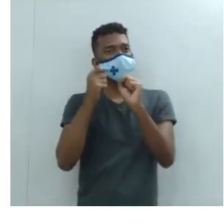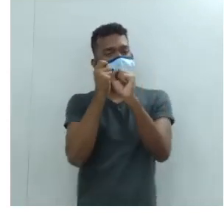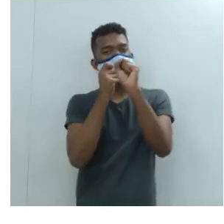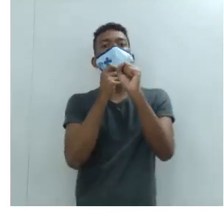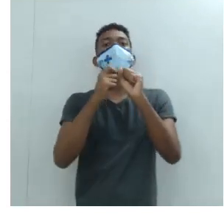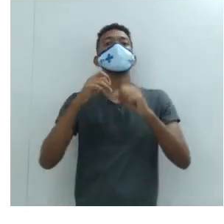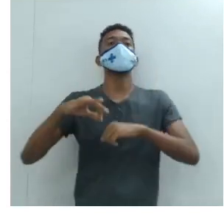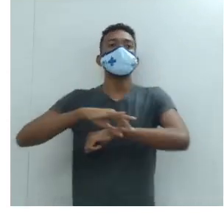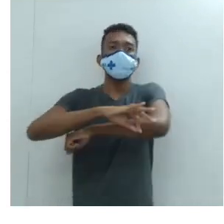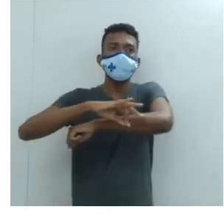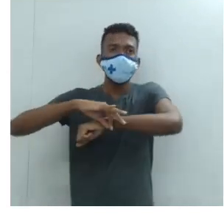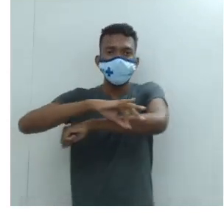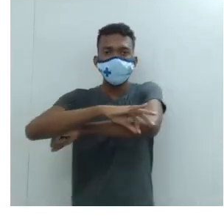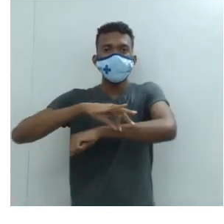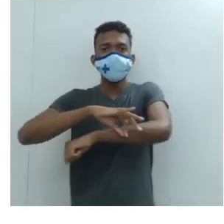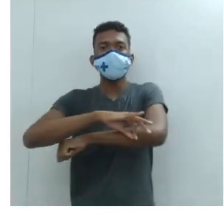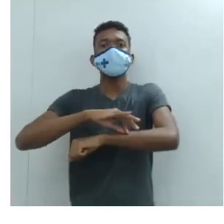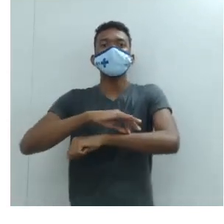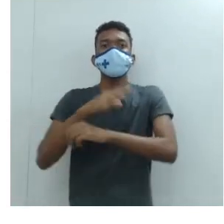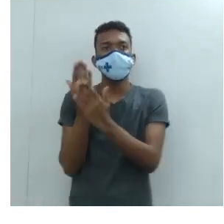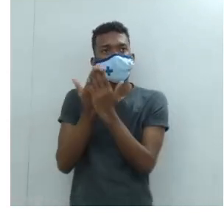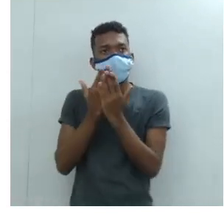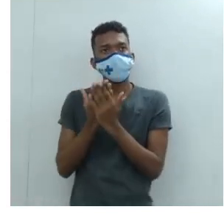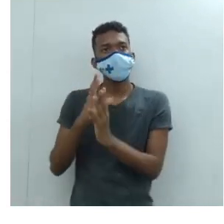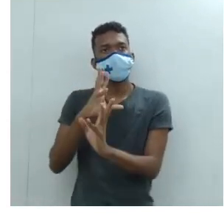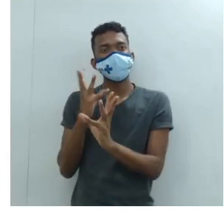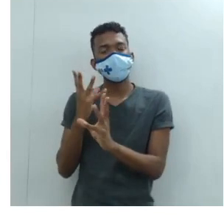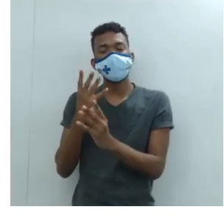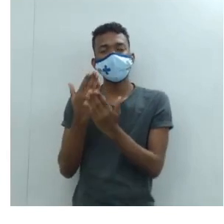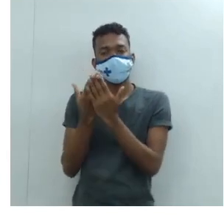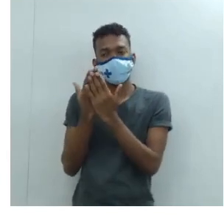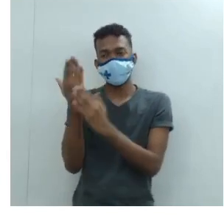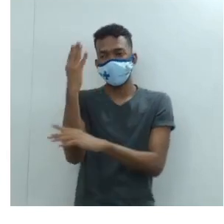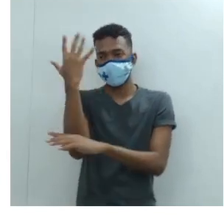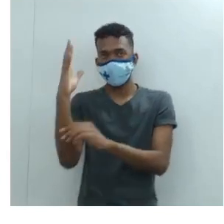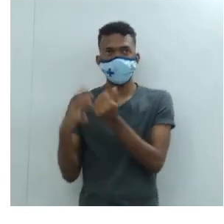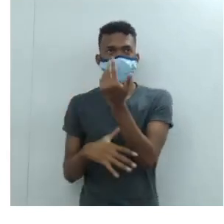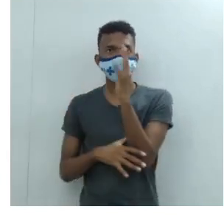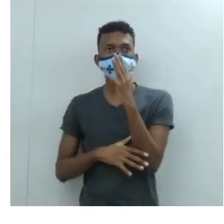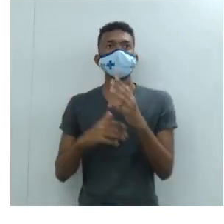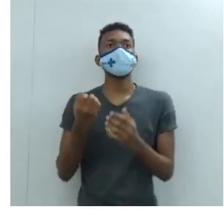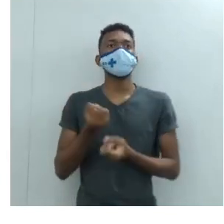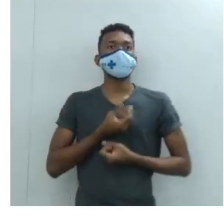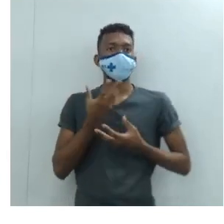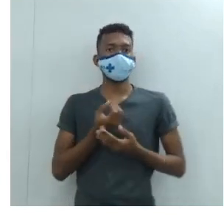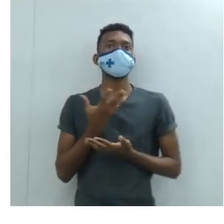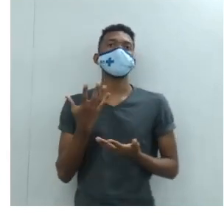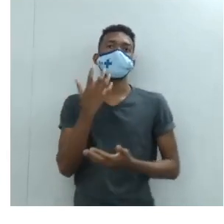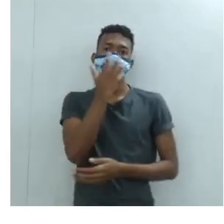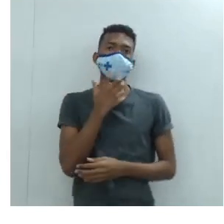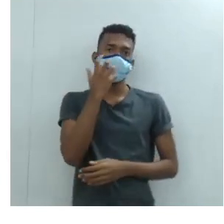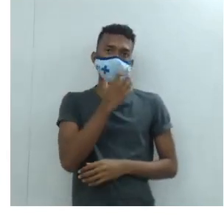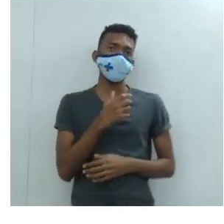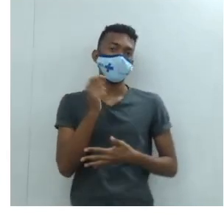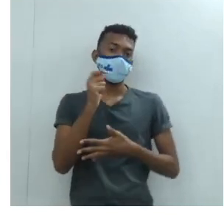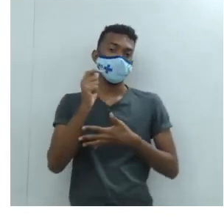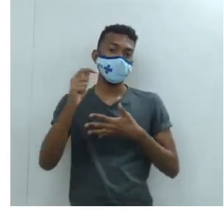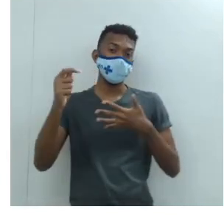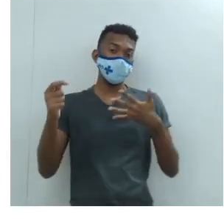escultor, arquiteto, queres mais, queres mais, botânico, queres mais, poeta, e músico.